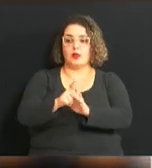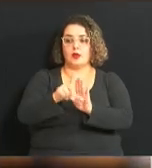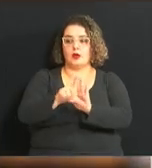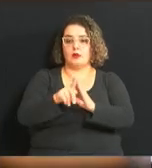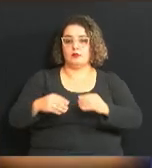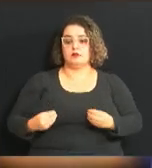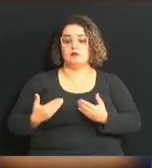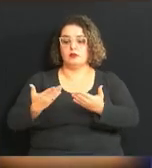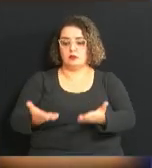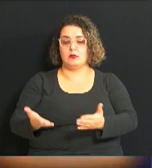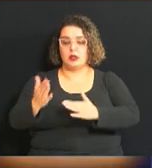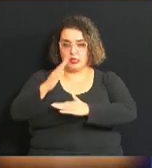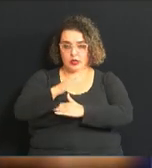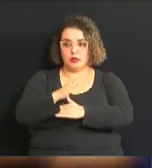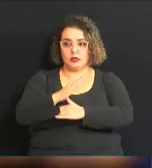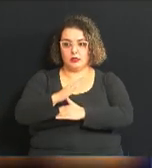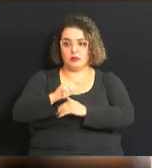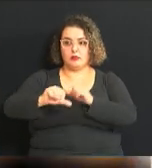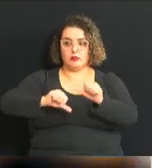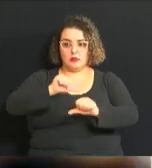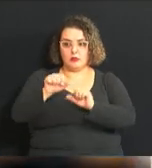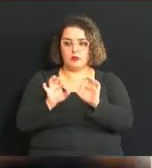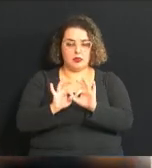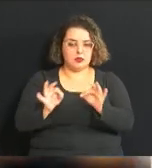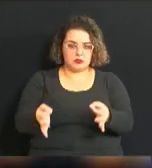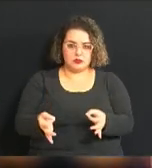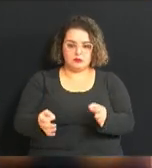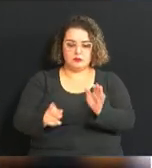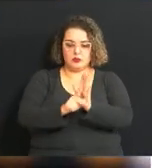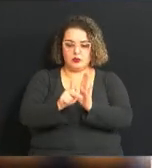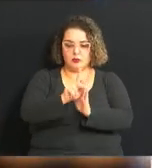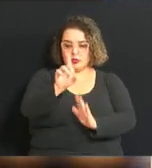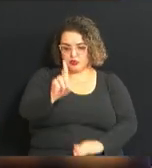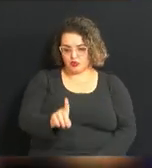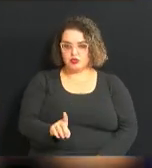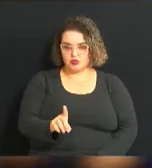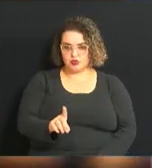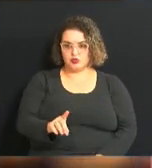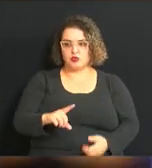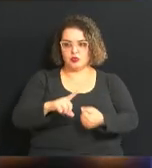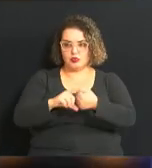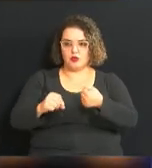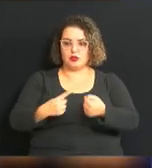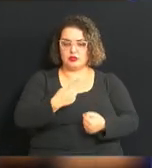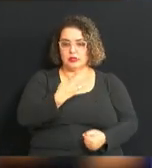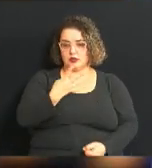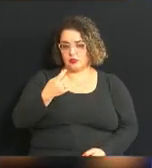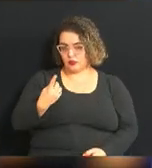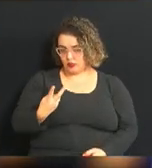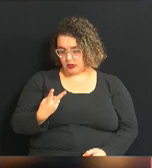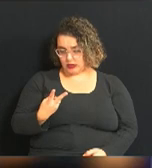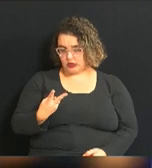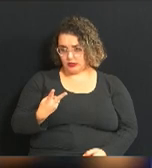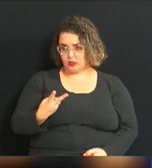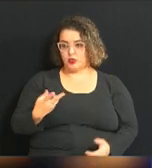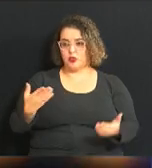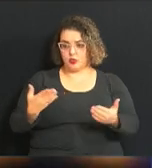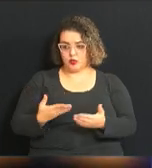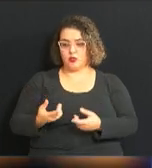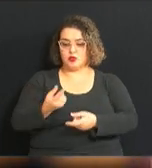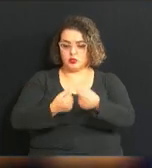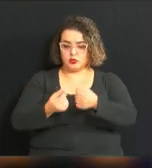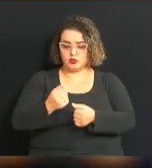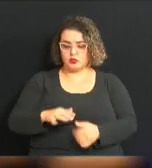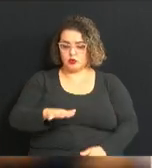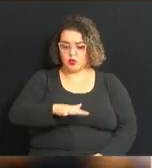a essa casa, é uma alteração simples no plano diretor, que é o artigo 142, que hoje o Fundo Municipal de